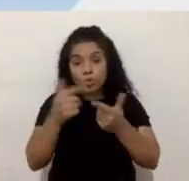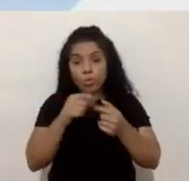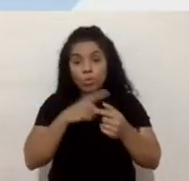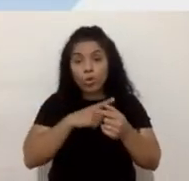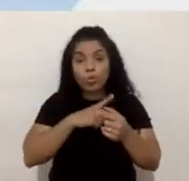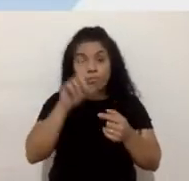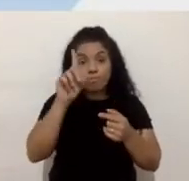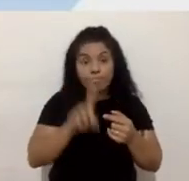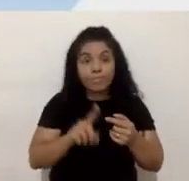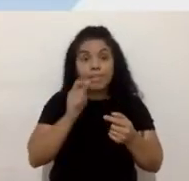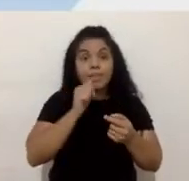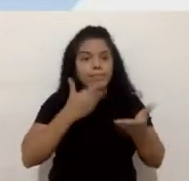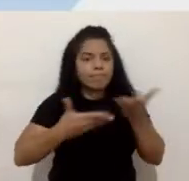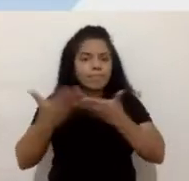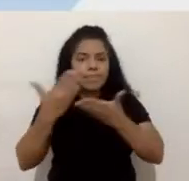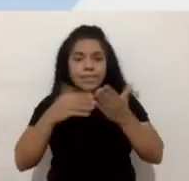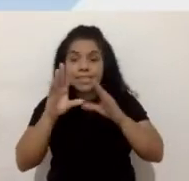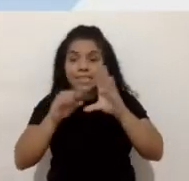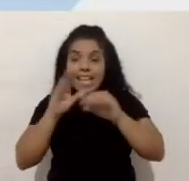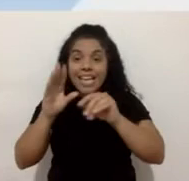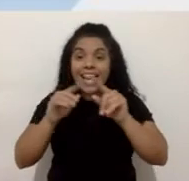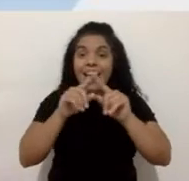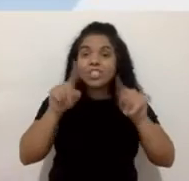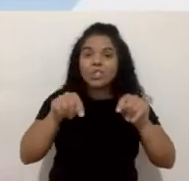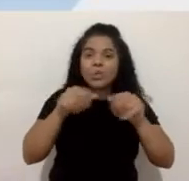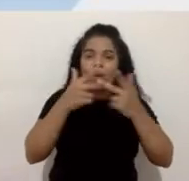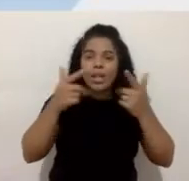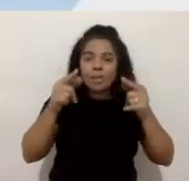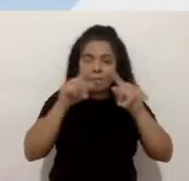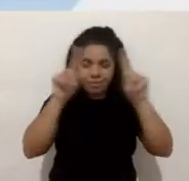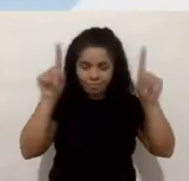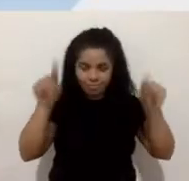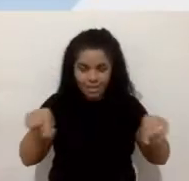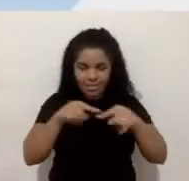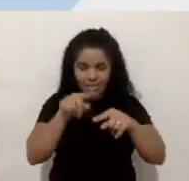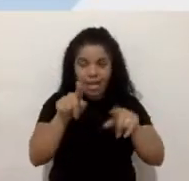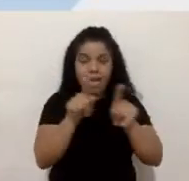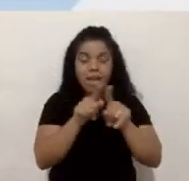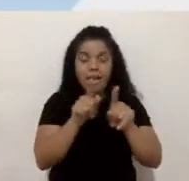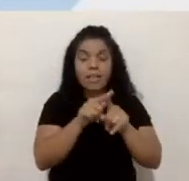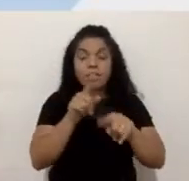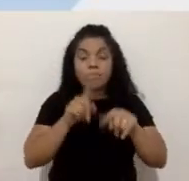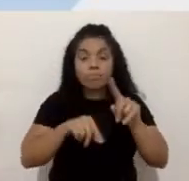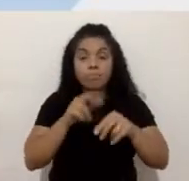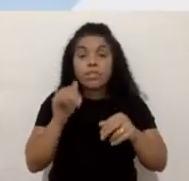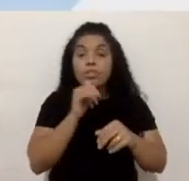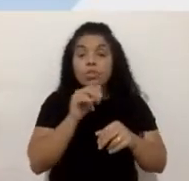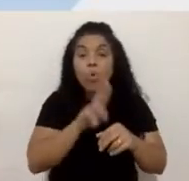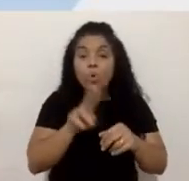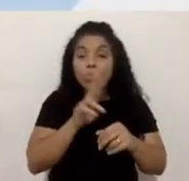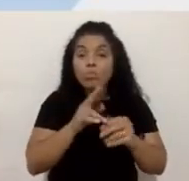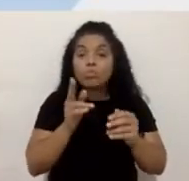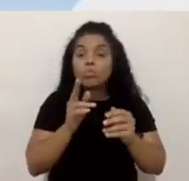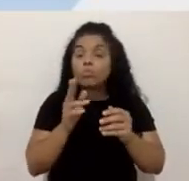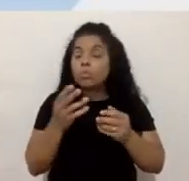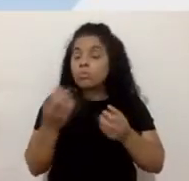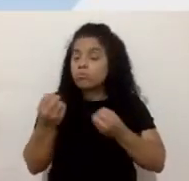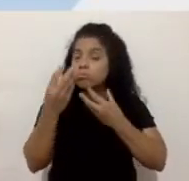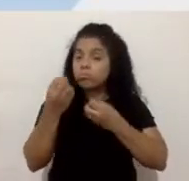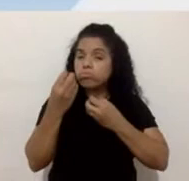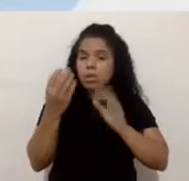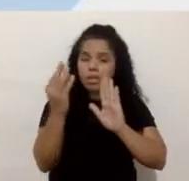com os elementos da tela, né, dos nossos produtos e, de fato, consuma as informações que a gente coloca ali